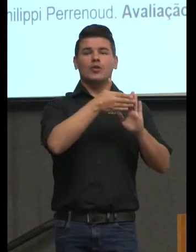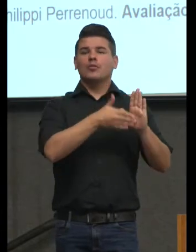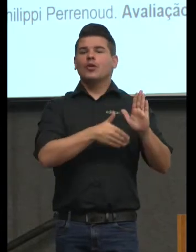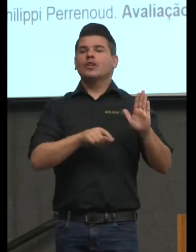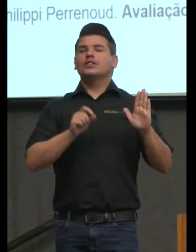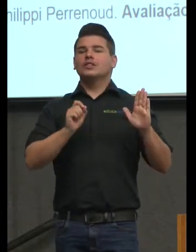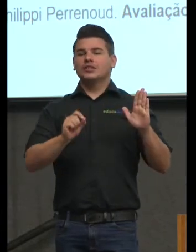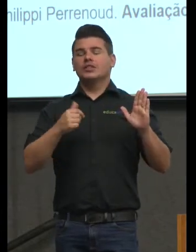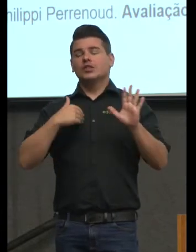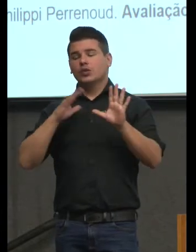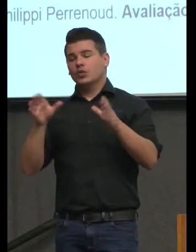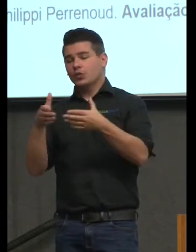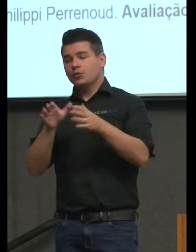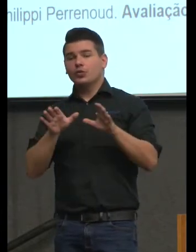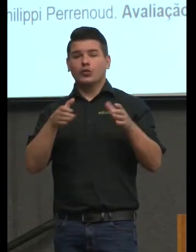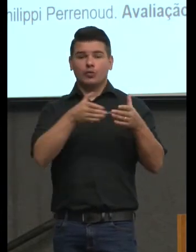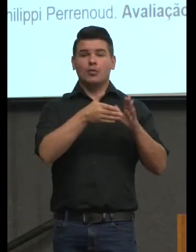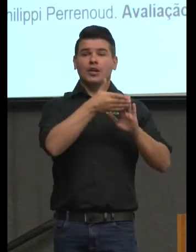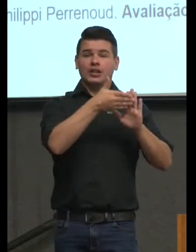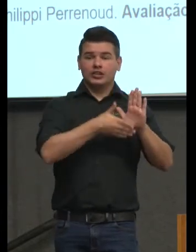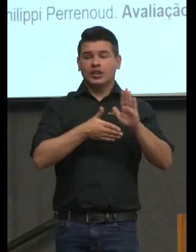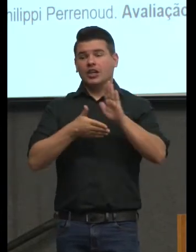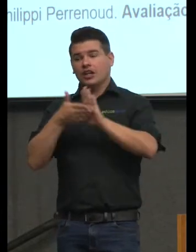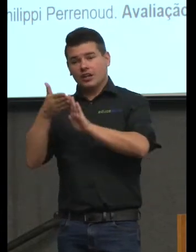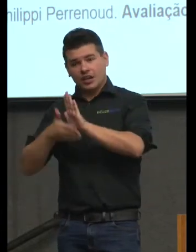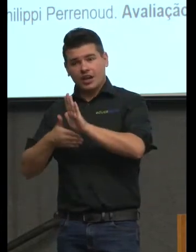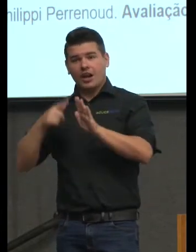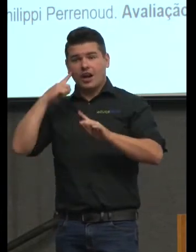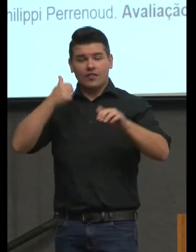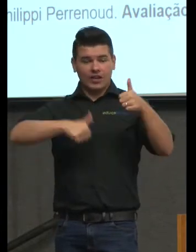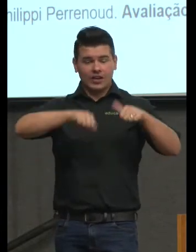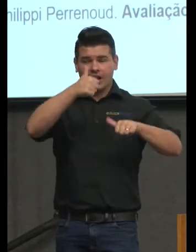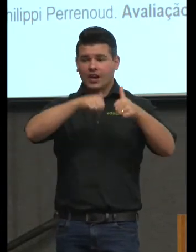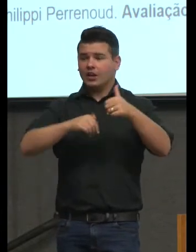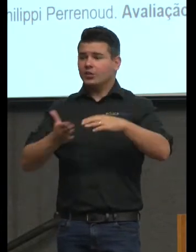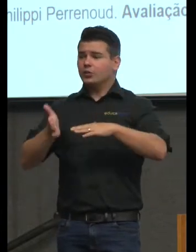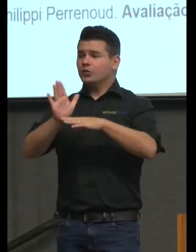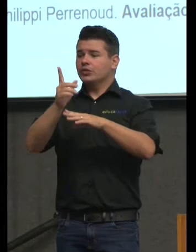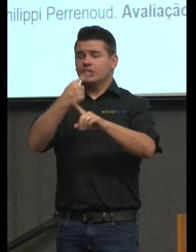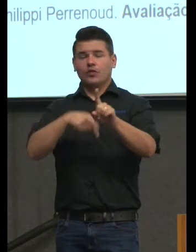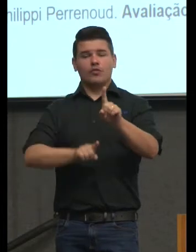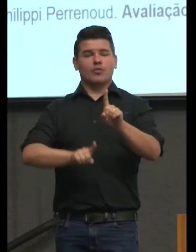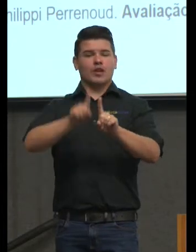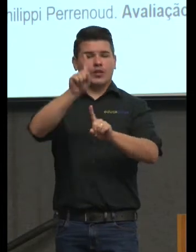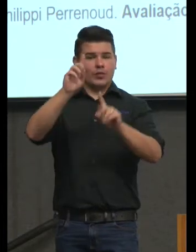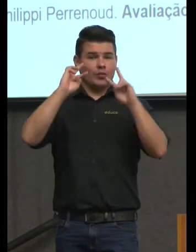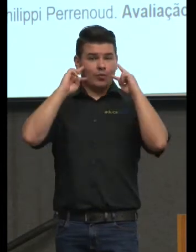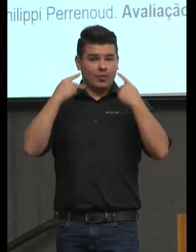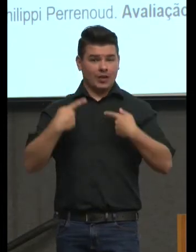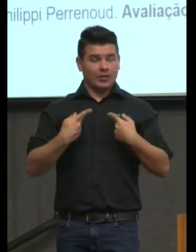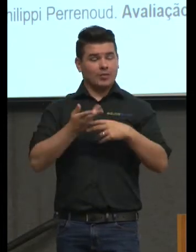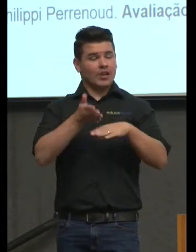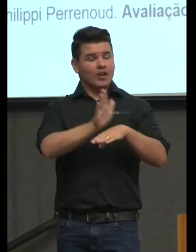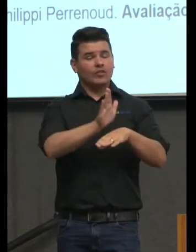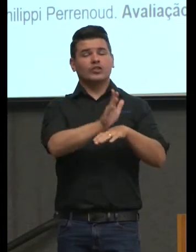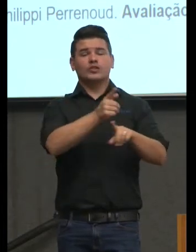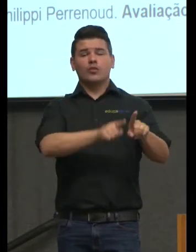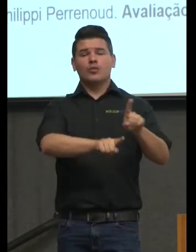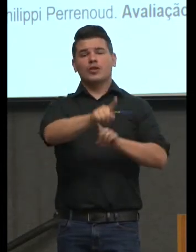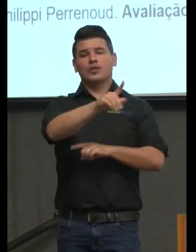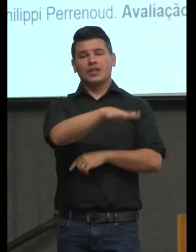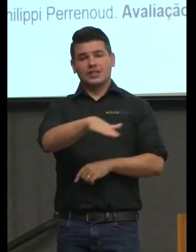planejar e avaliar é em pró do desenvolvimento humano do desenvolvimento das nossas crianças que implica